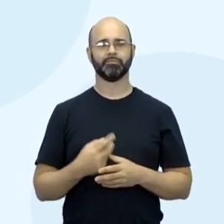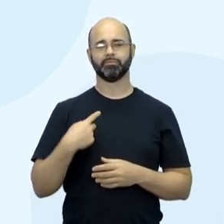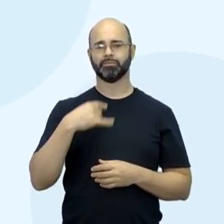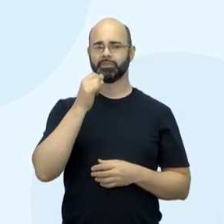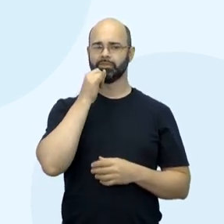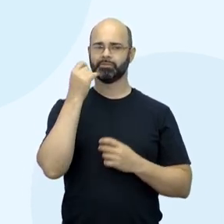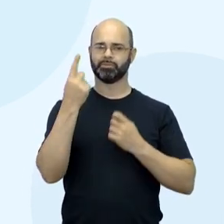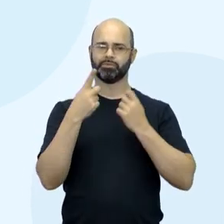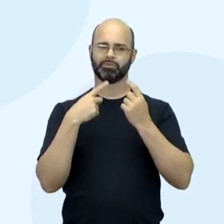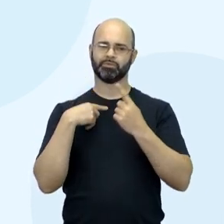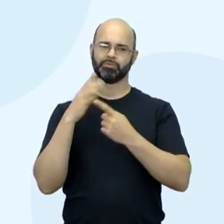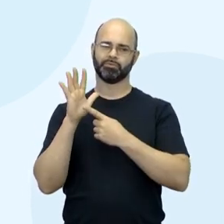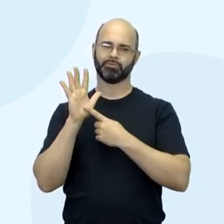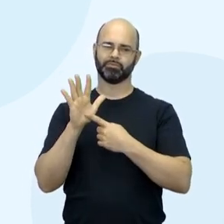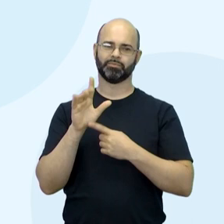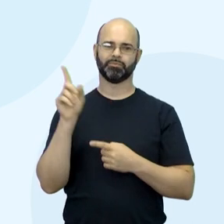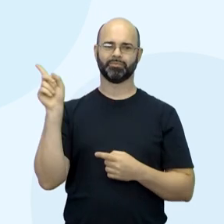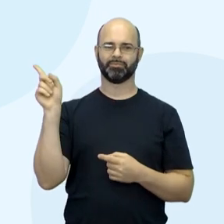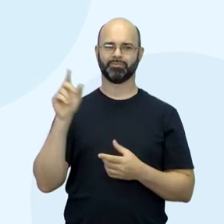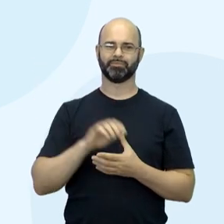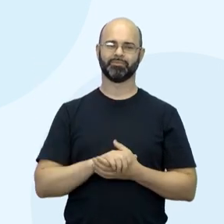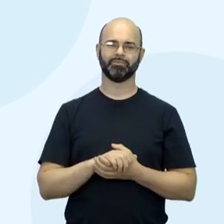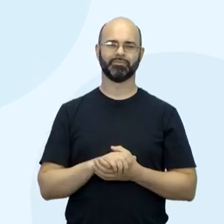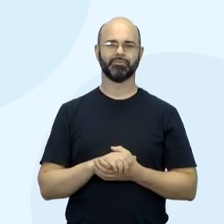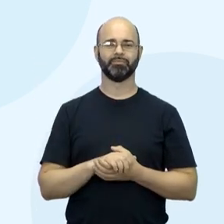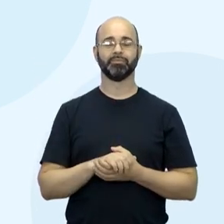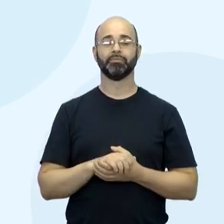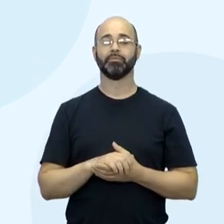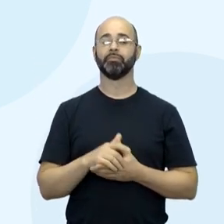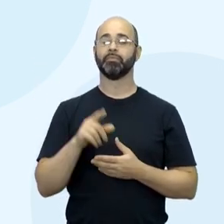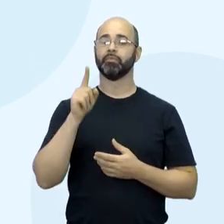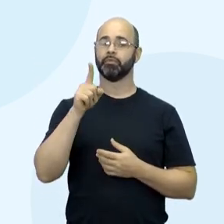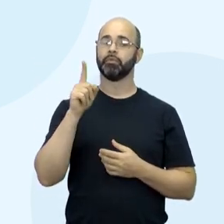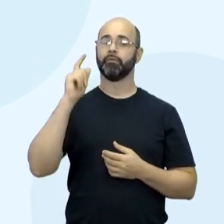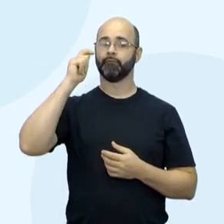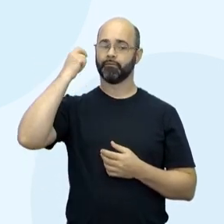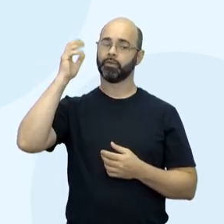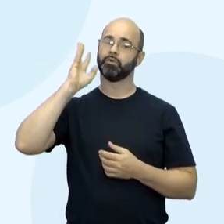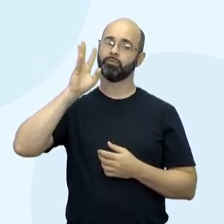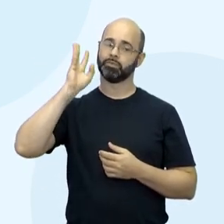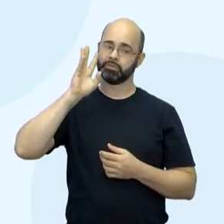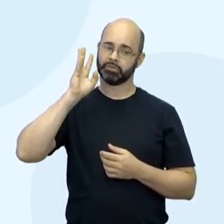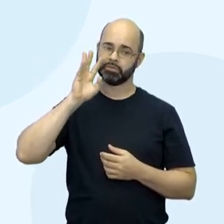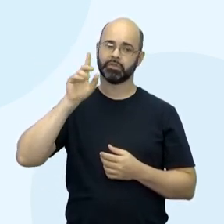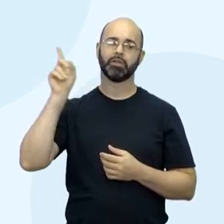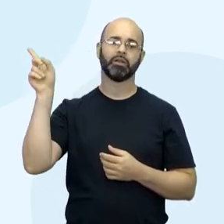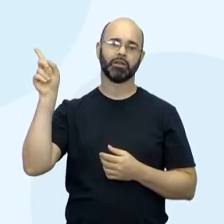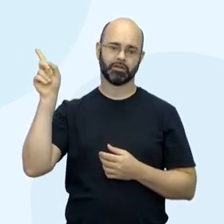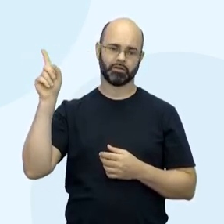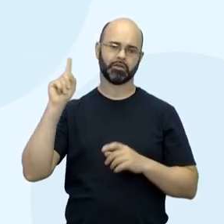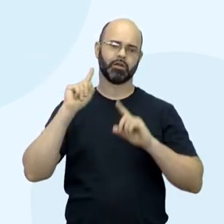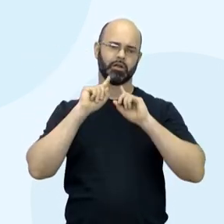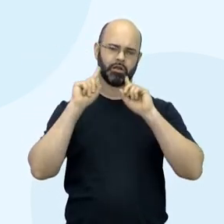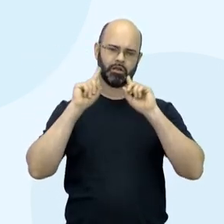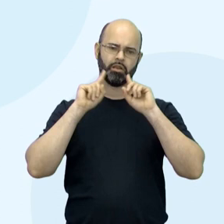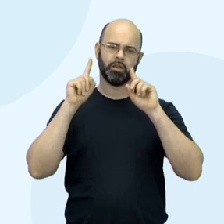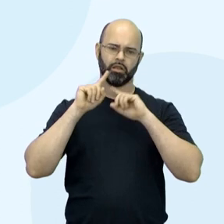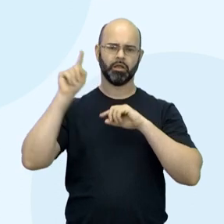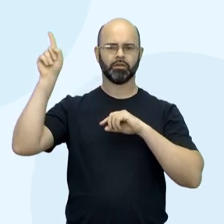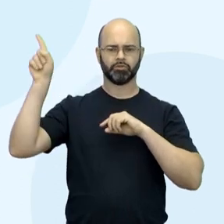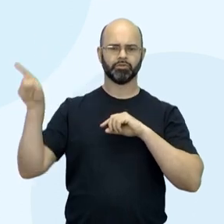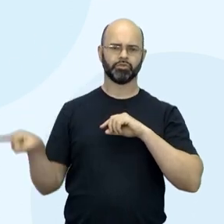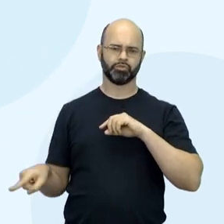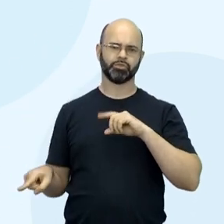exemplos, né? Olha só. Ó, tá aí. Gente, esses são filmes legais. Há crítica em relação a vários deles,